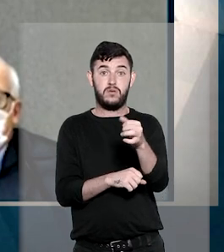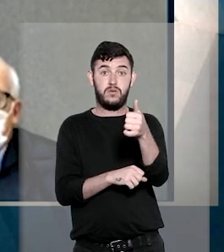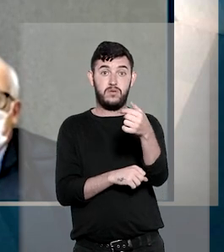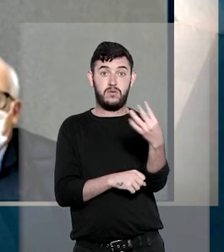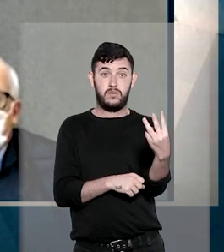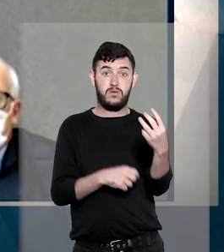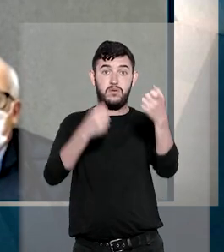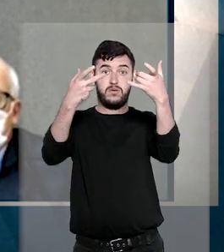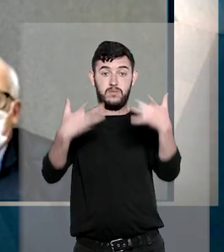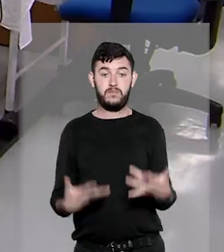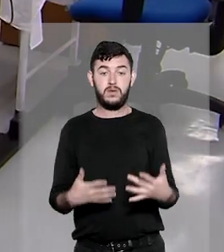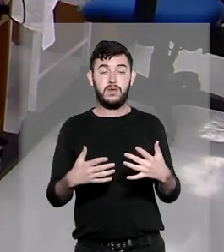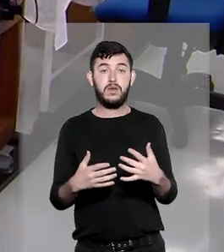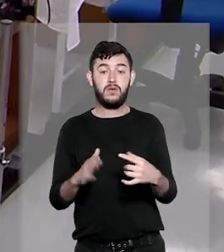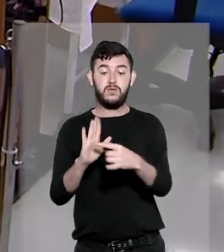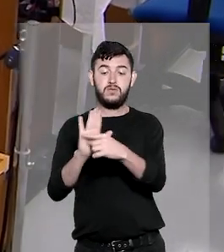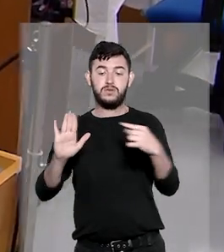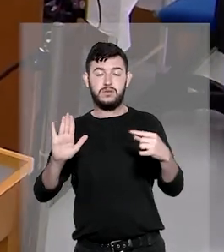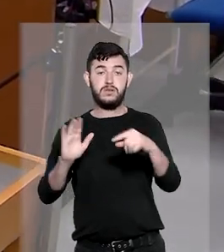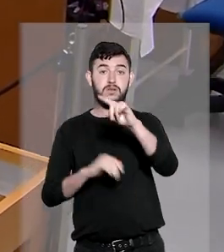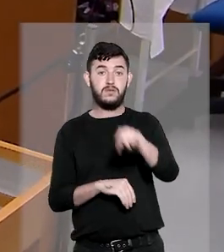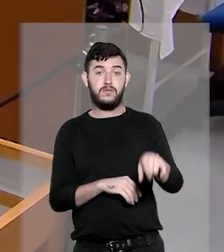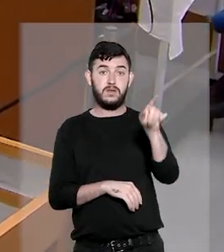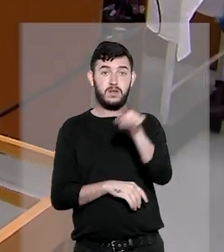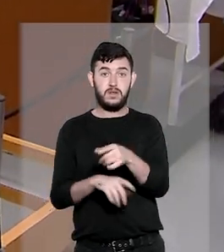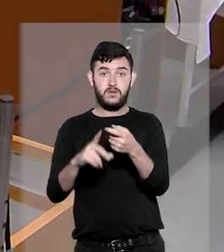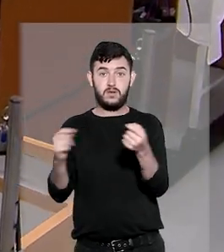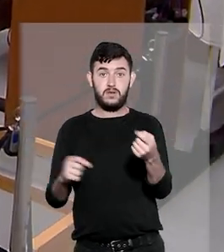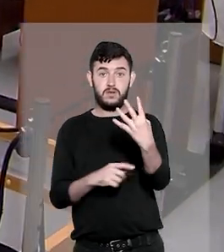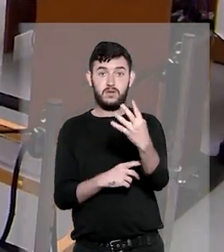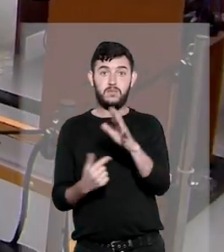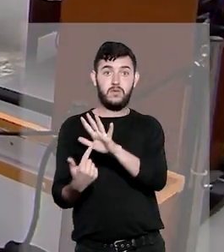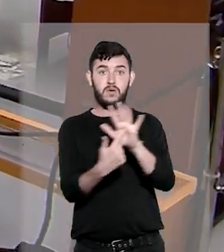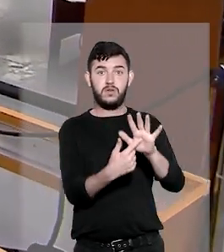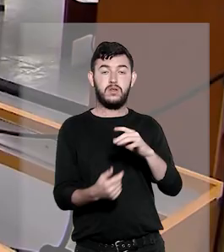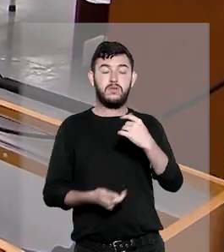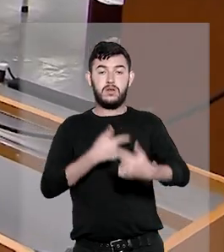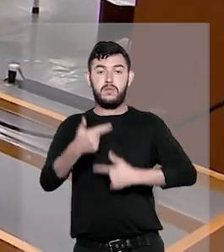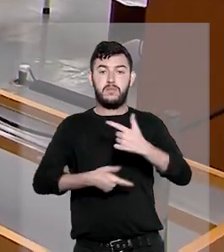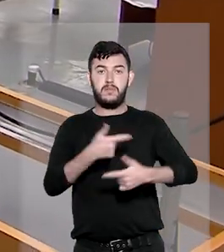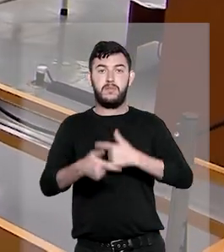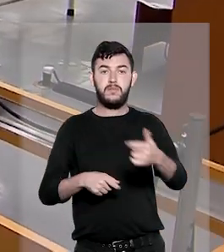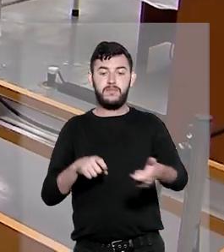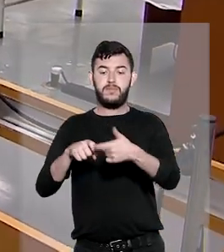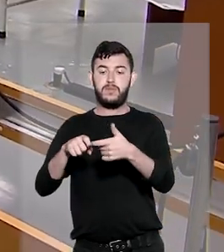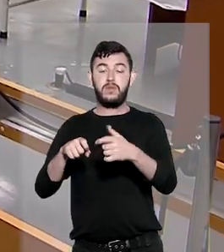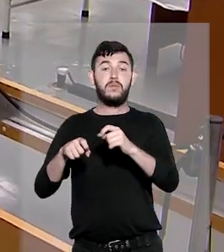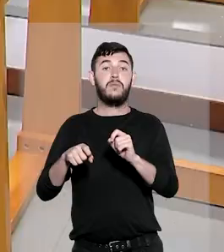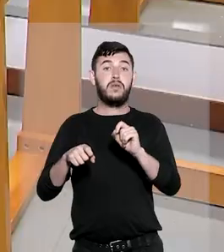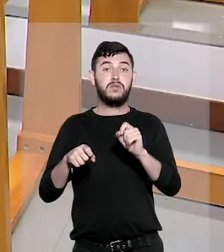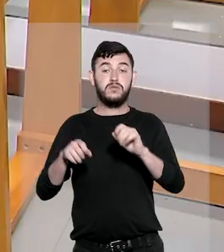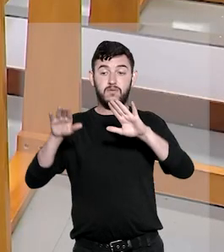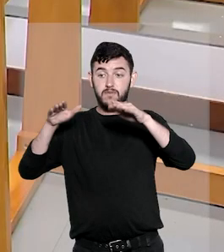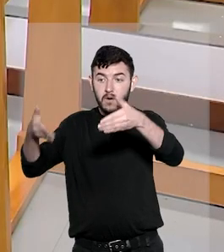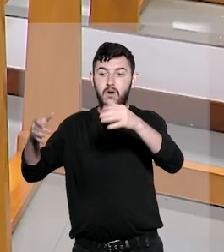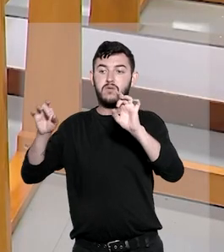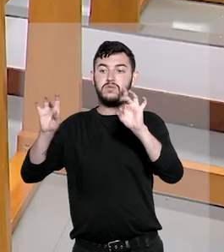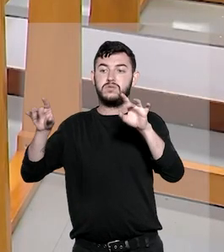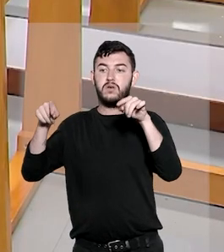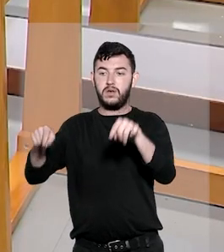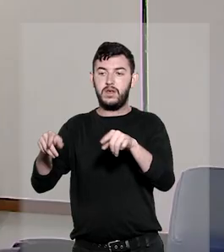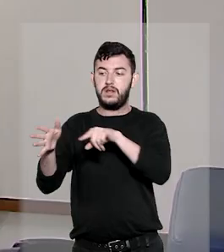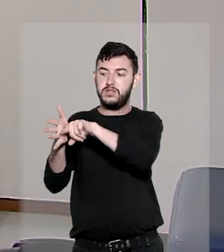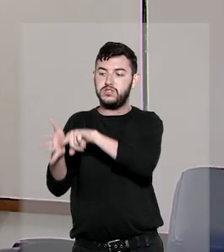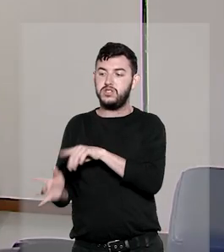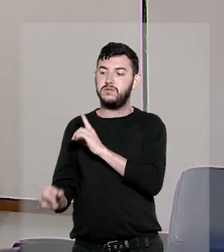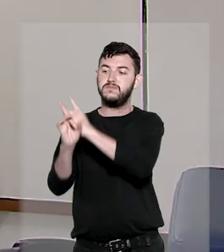vetados no artigo 4º previa como atividades privativas do médico a formulação do diagnóstico de doenças e a